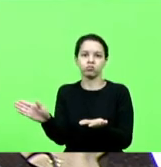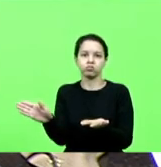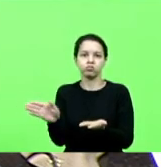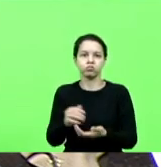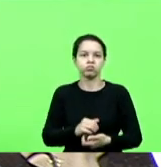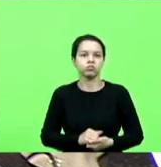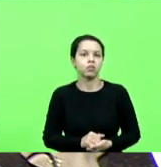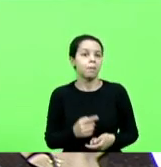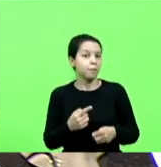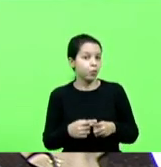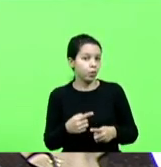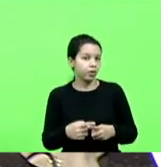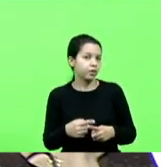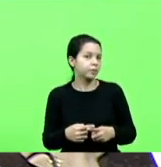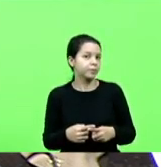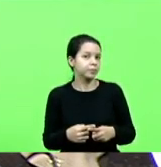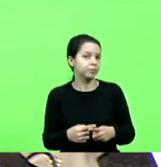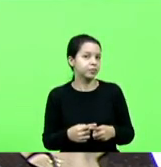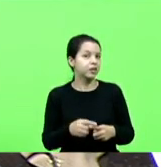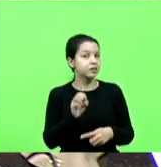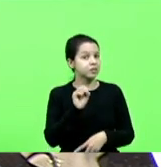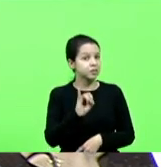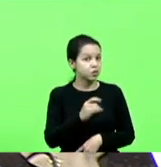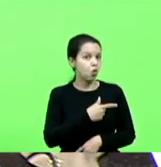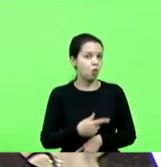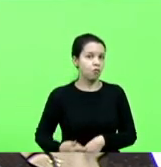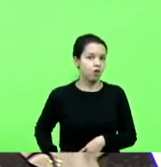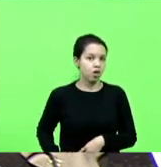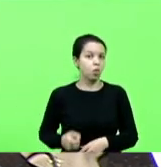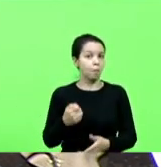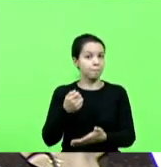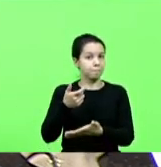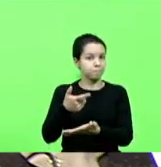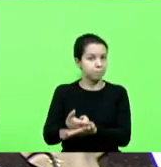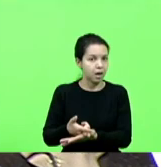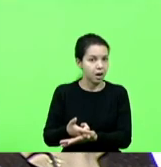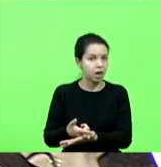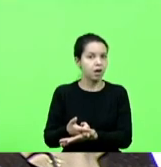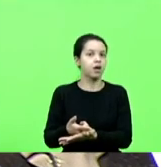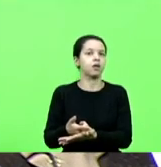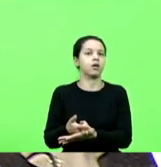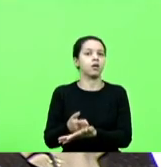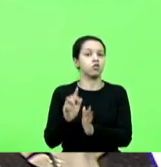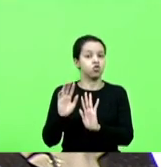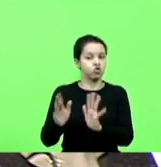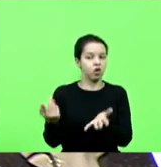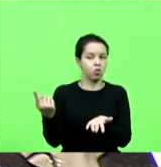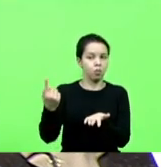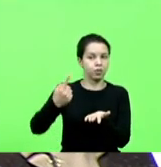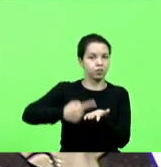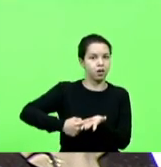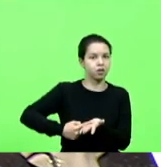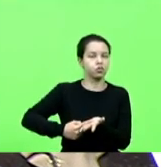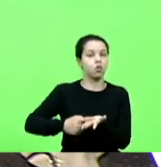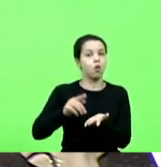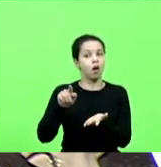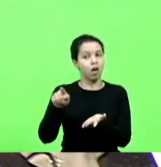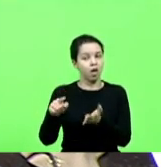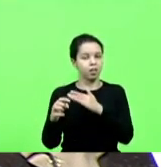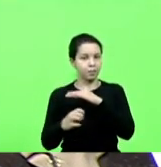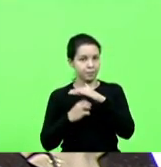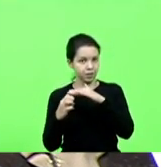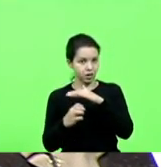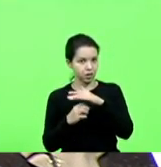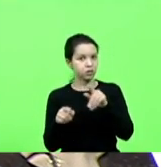Porque se o Estado paga aquilo que se comprometeu pagar, e a empresa recebe aquilo que se